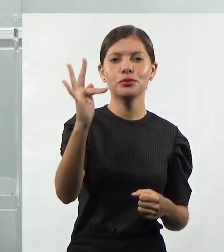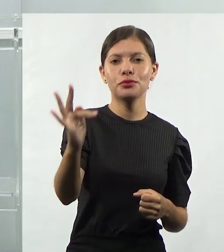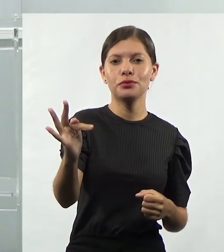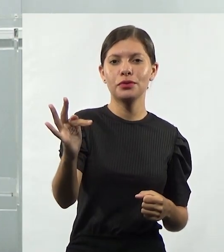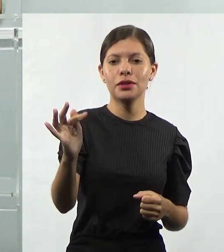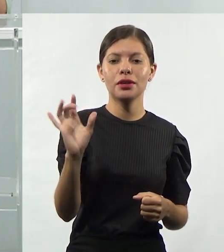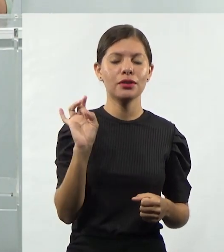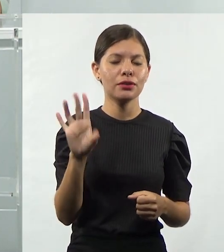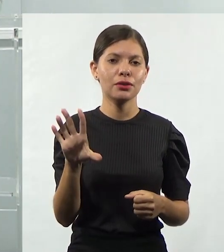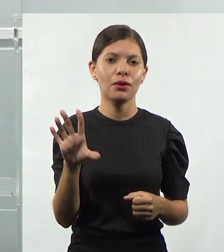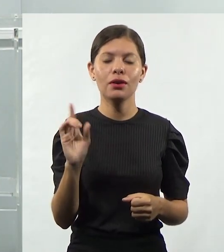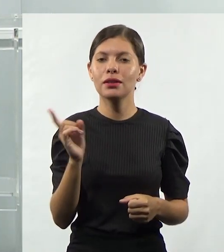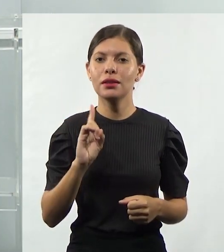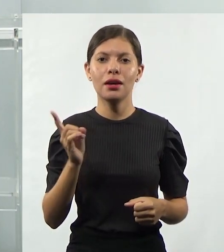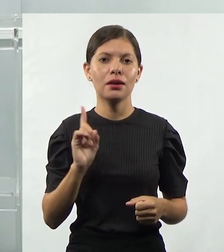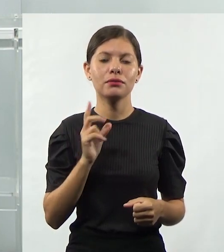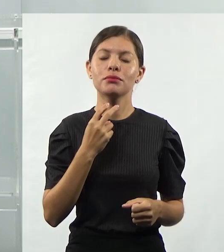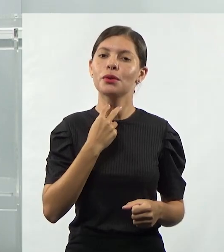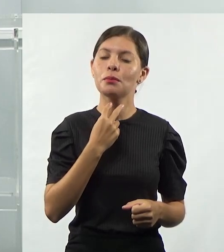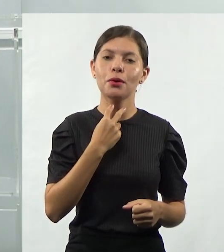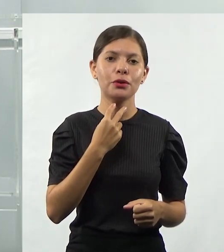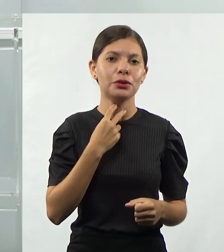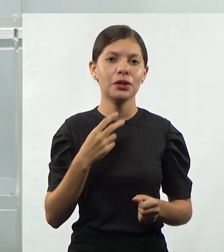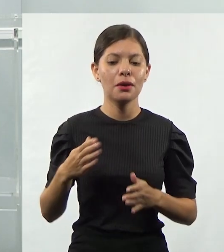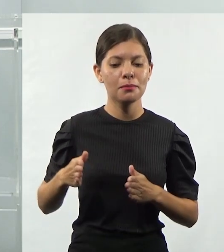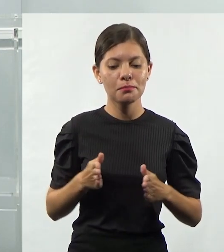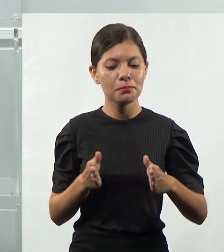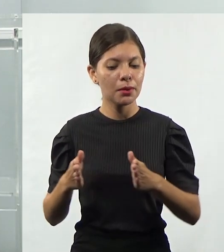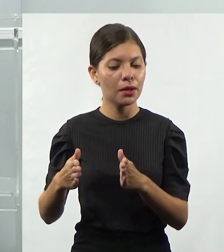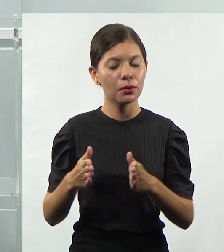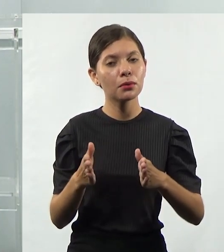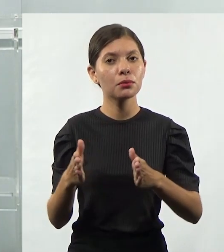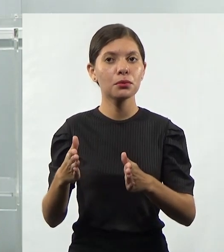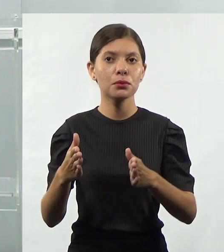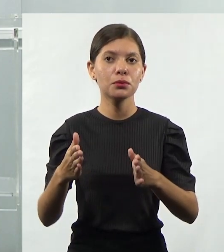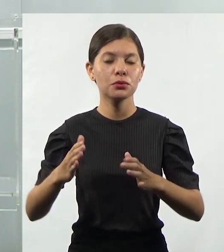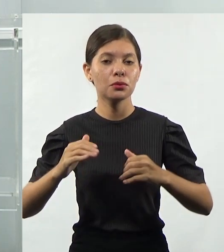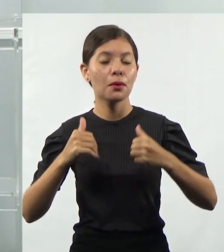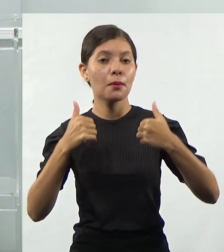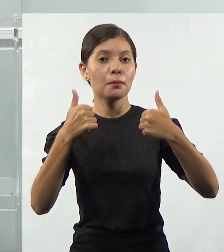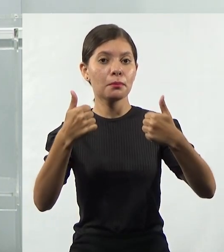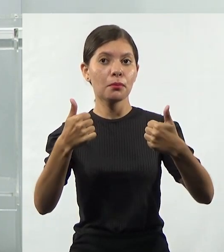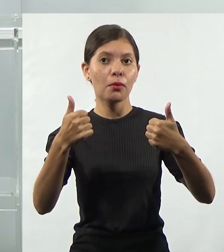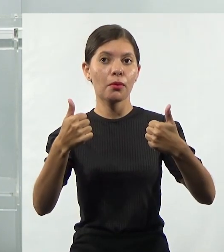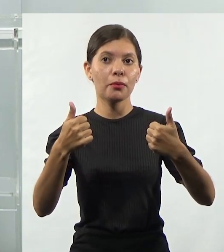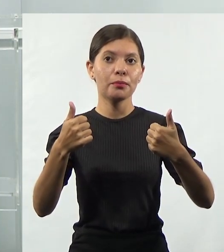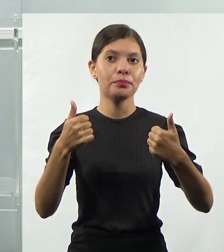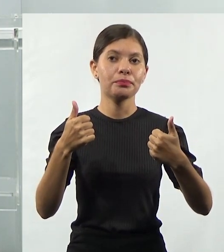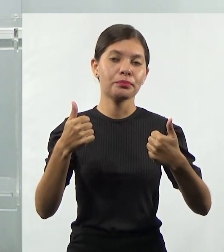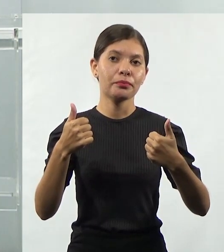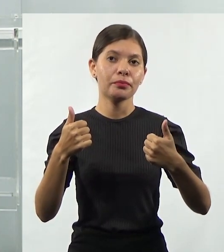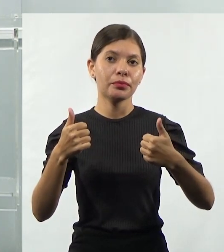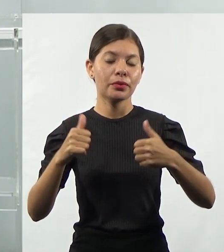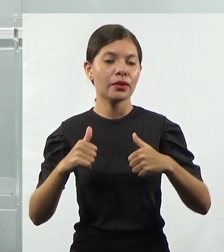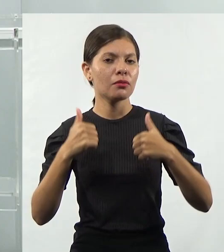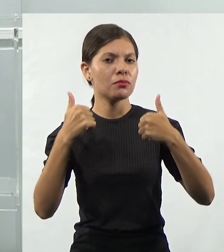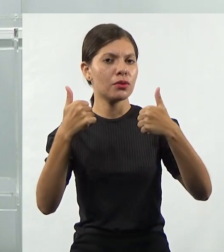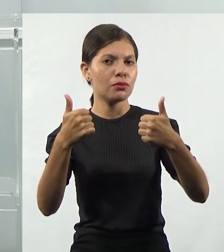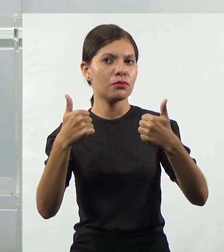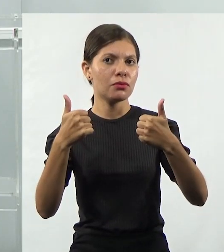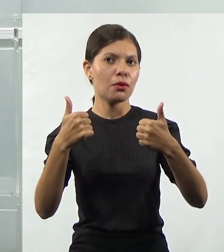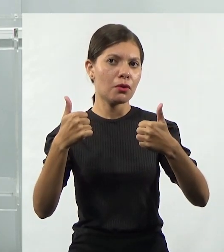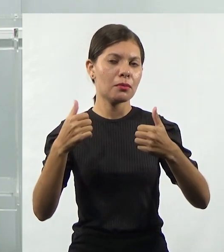gente tem que ir garantindo que o percurso também seja eficiente. Aconteça tudo da melhor